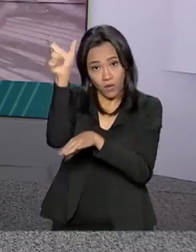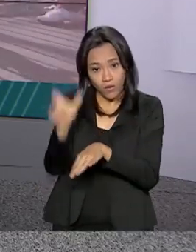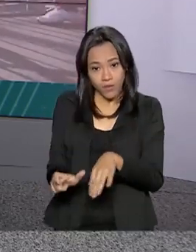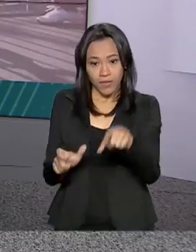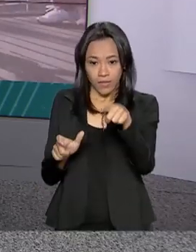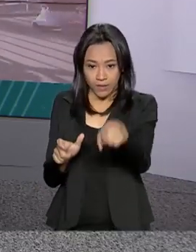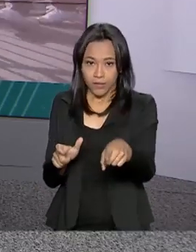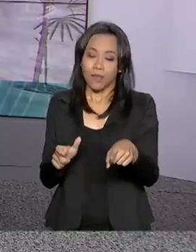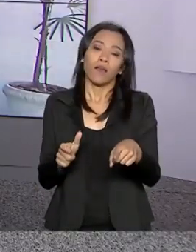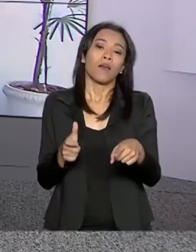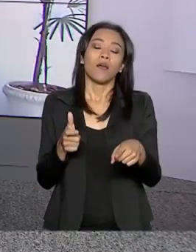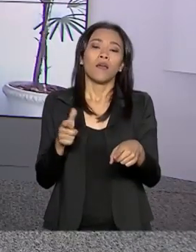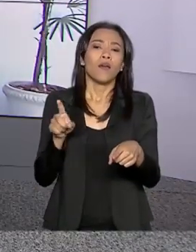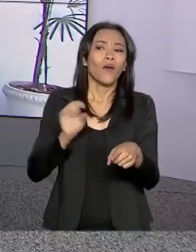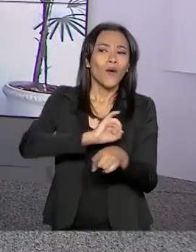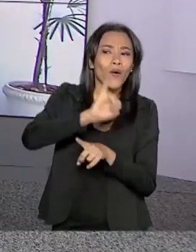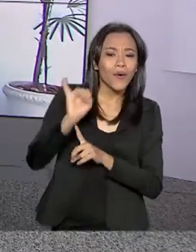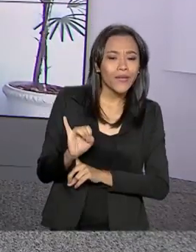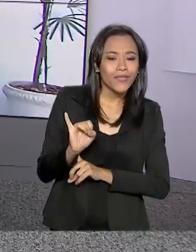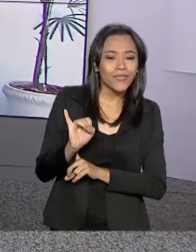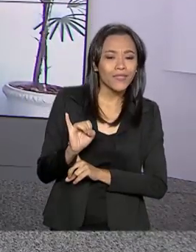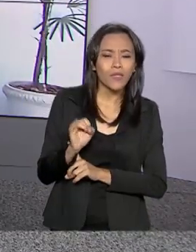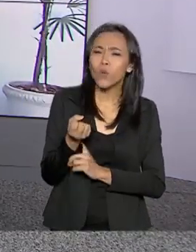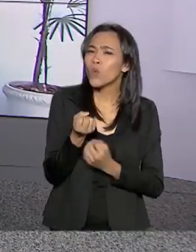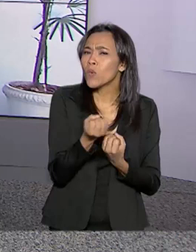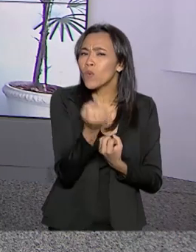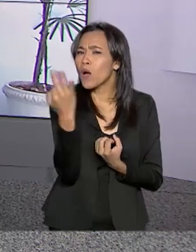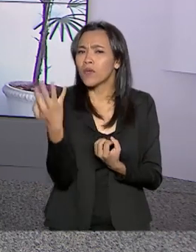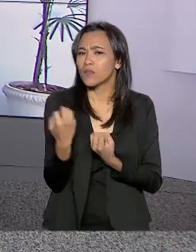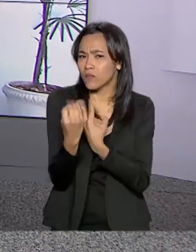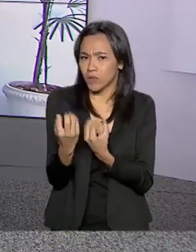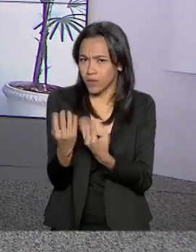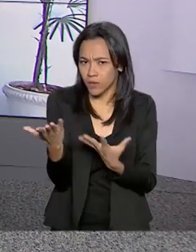Alessandra Lago. Oi Alessandra, quais são as informações?